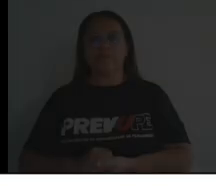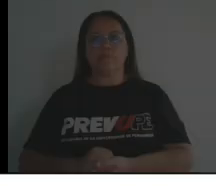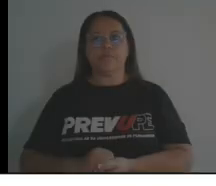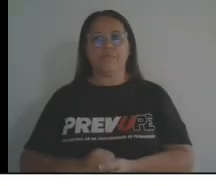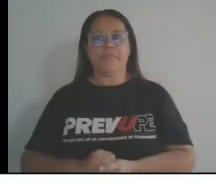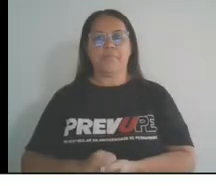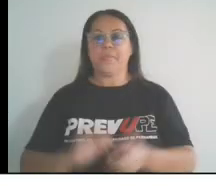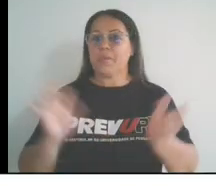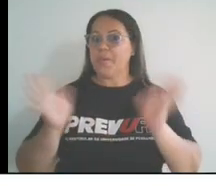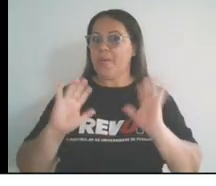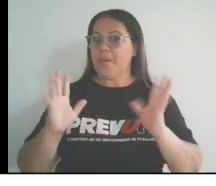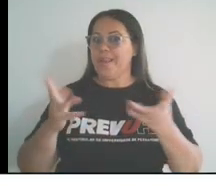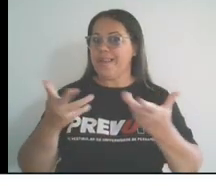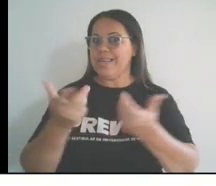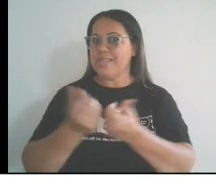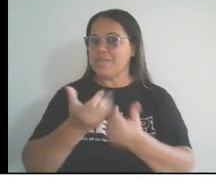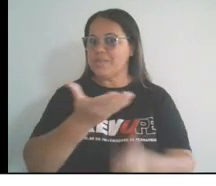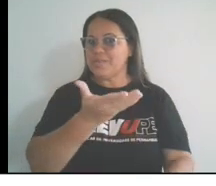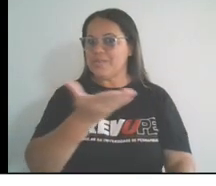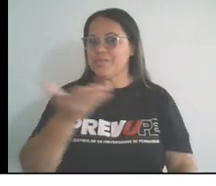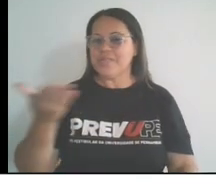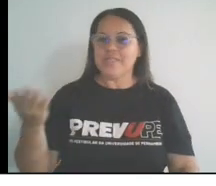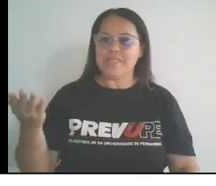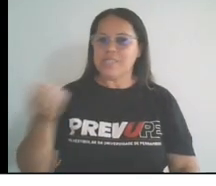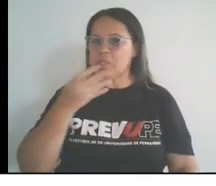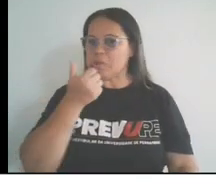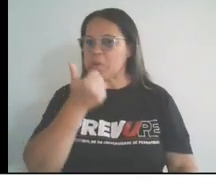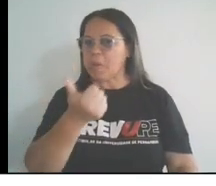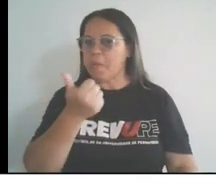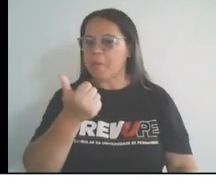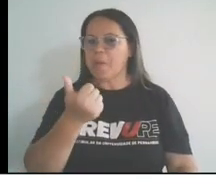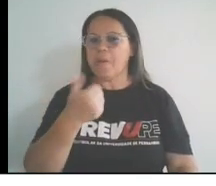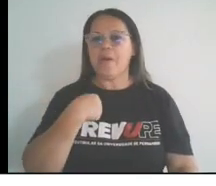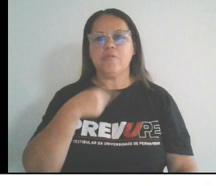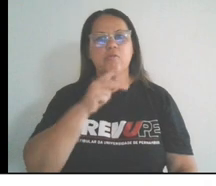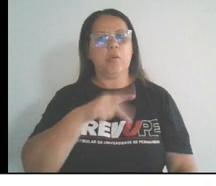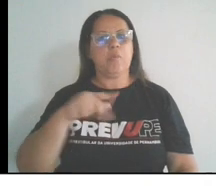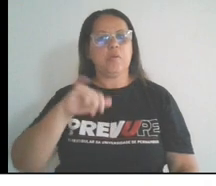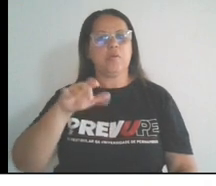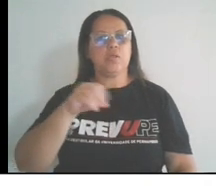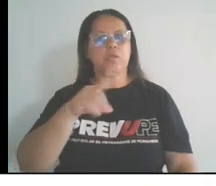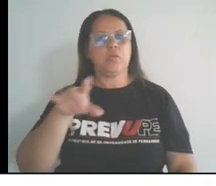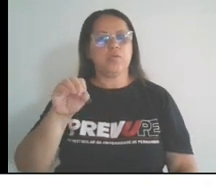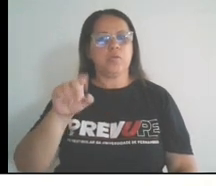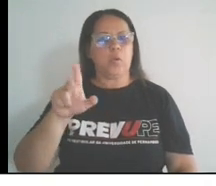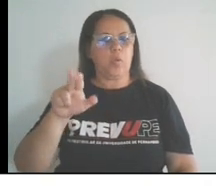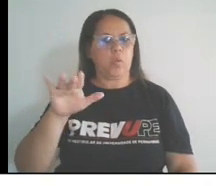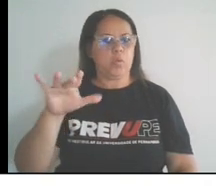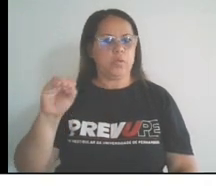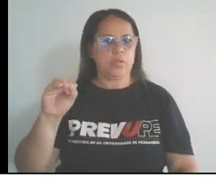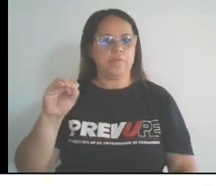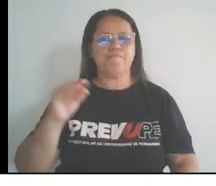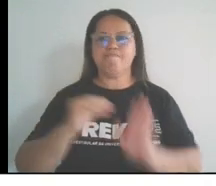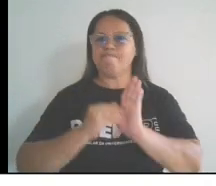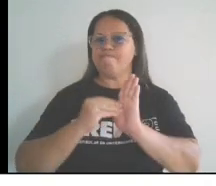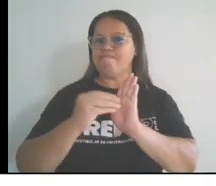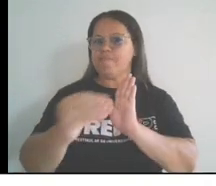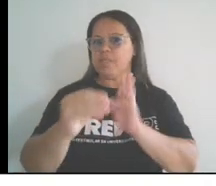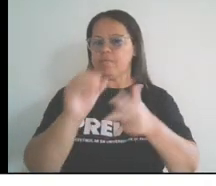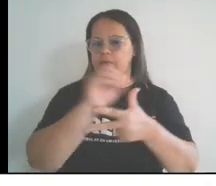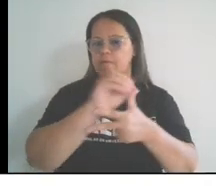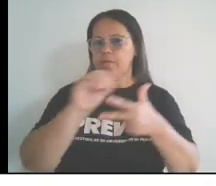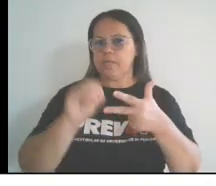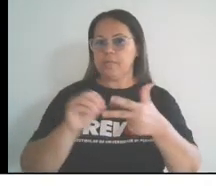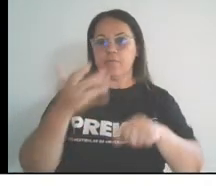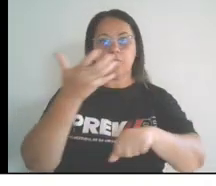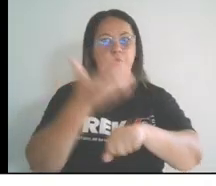Olá, Fera Prevup, tudo bem? Aqui quem fala é o professor João Lúcio para mais uma dica para o Enem do componente